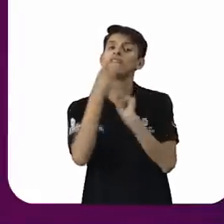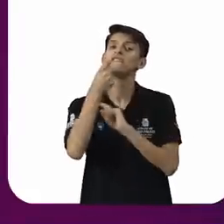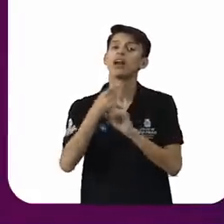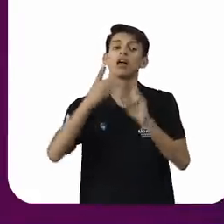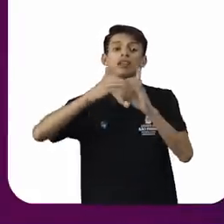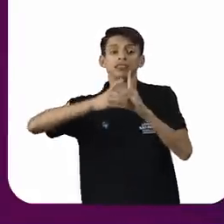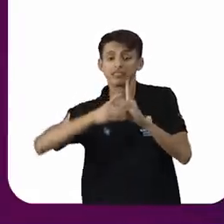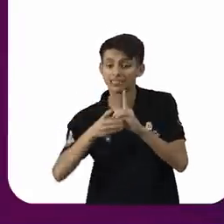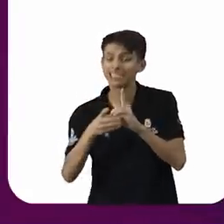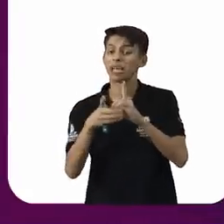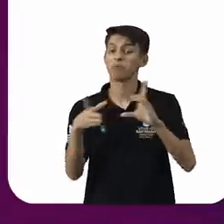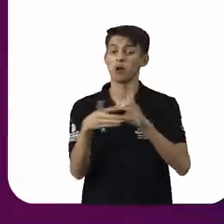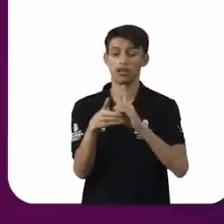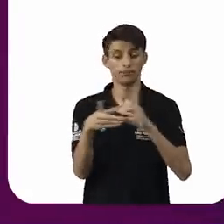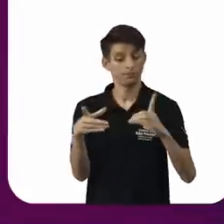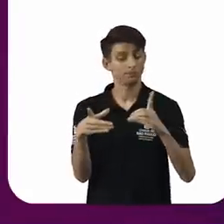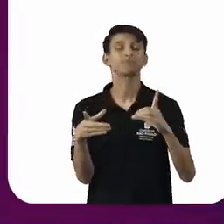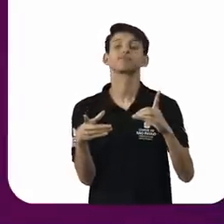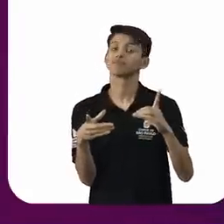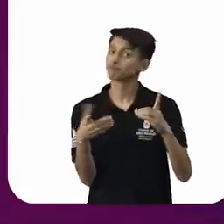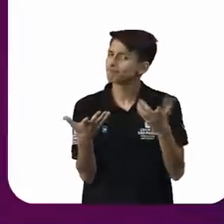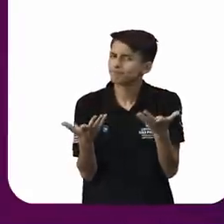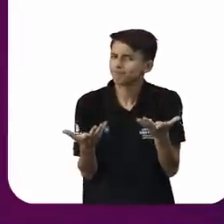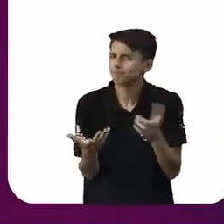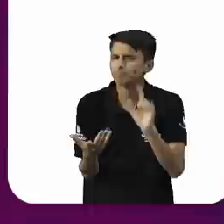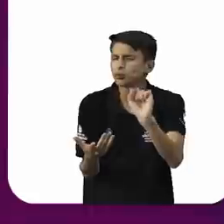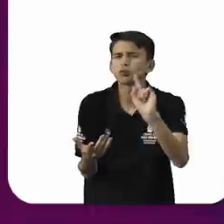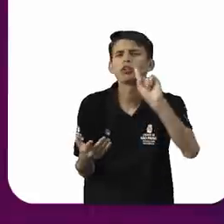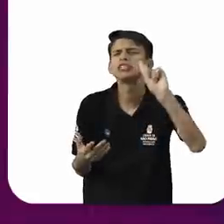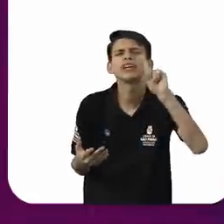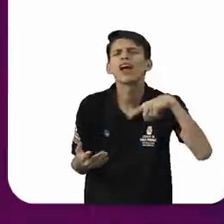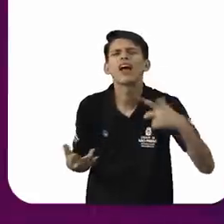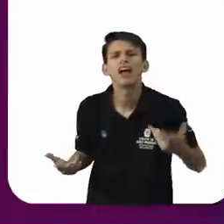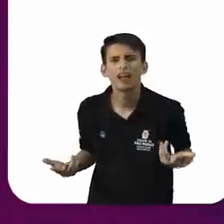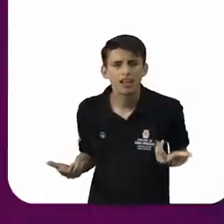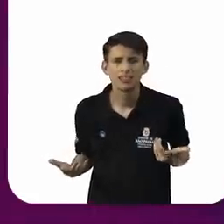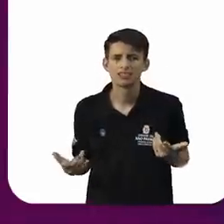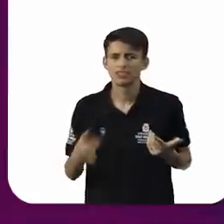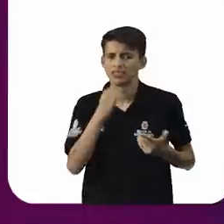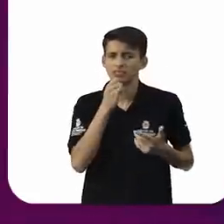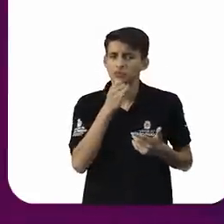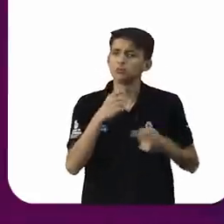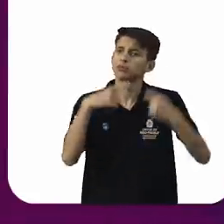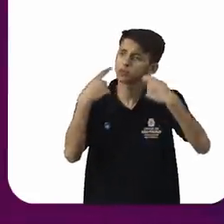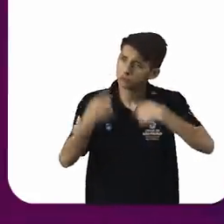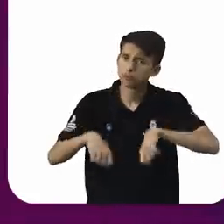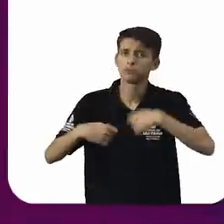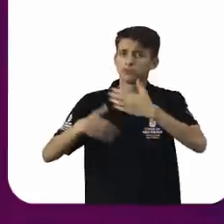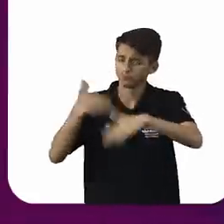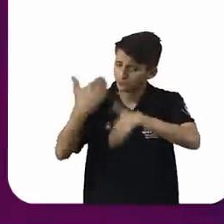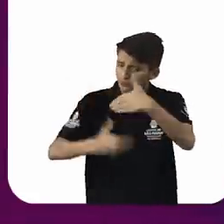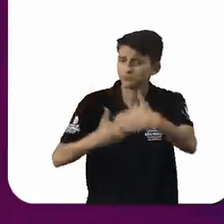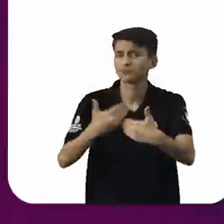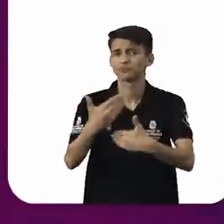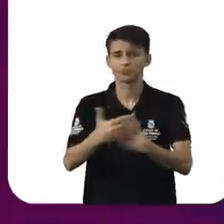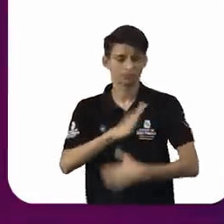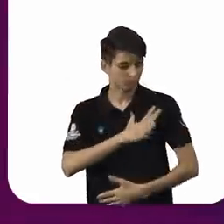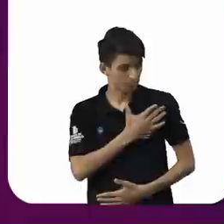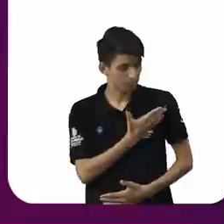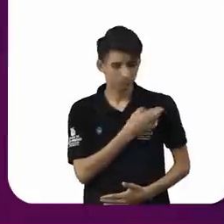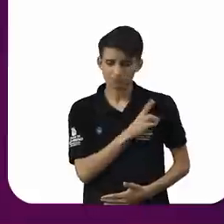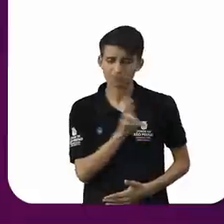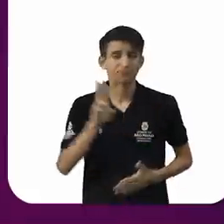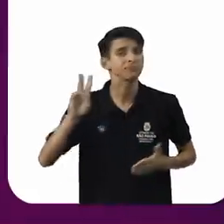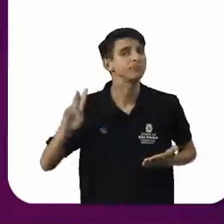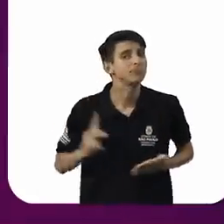democracia fica muito comprometida quando nós permitimos o avanço da intolerância religiosa.